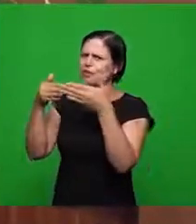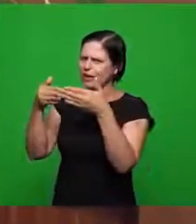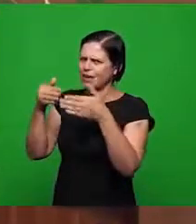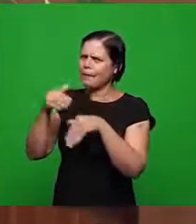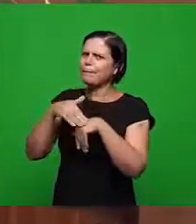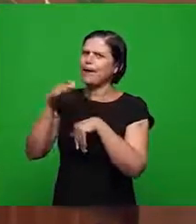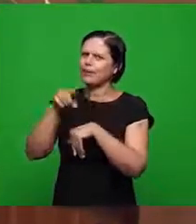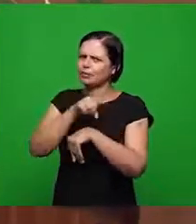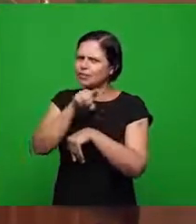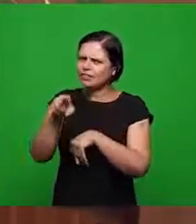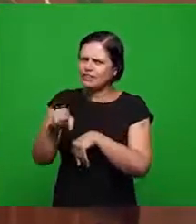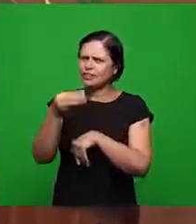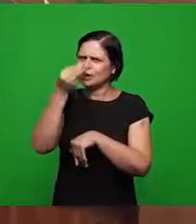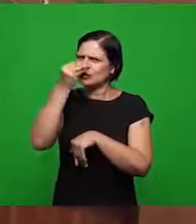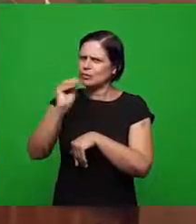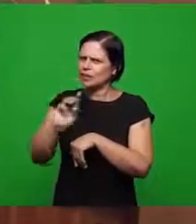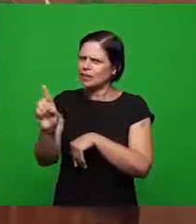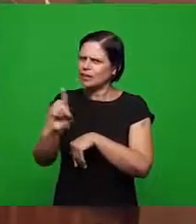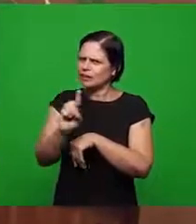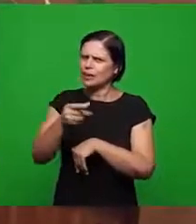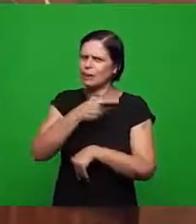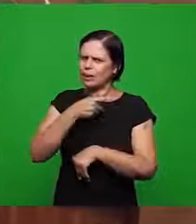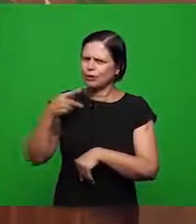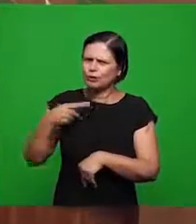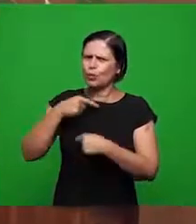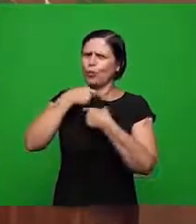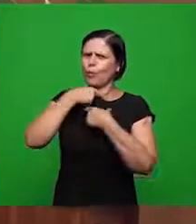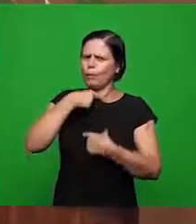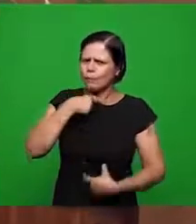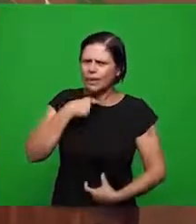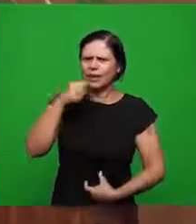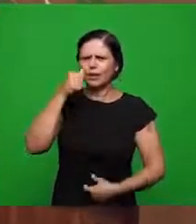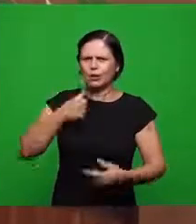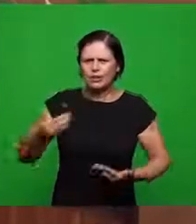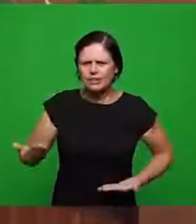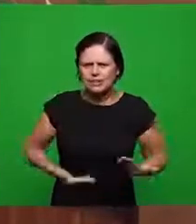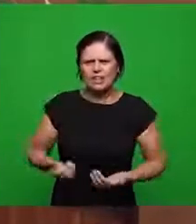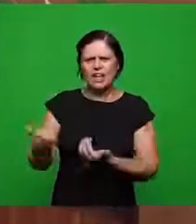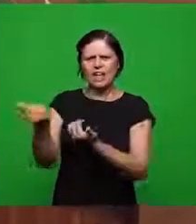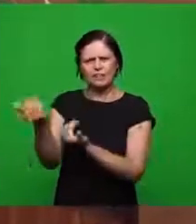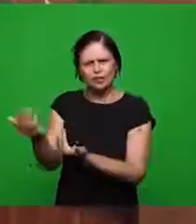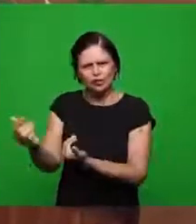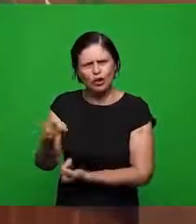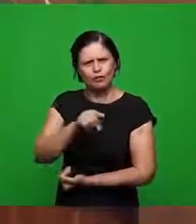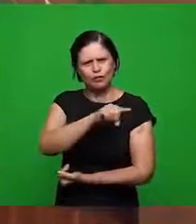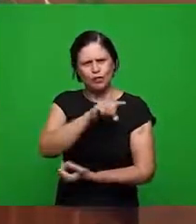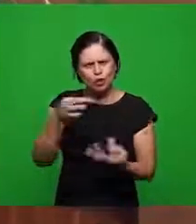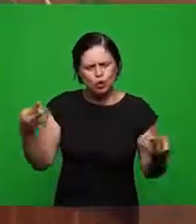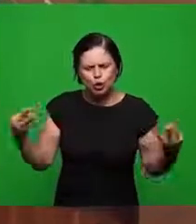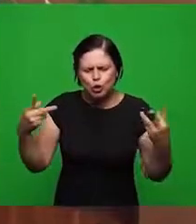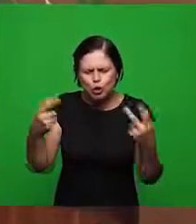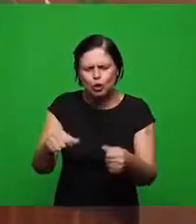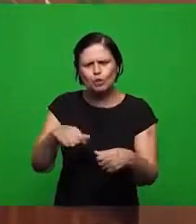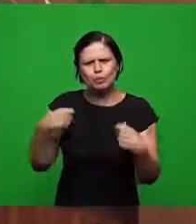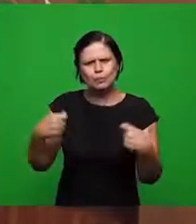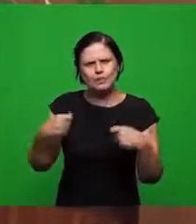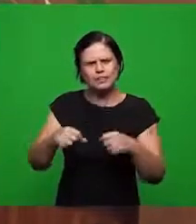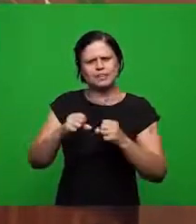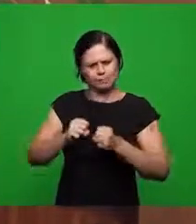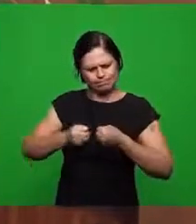parte dos irmãos dos pastores dos obreiros das irmãs dos jovens daqueles que vão se dedicar